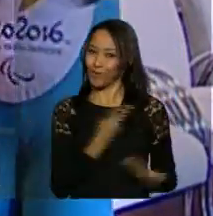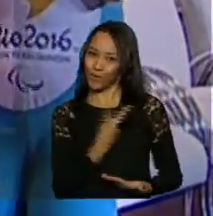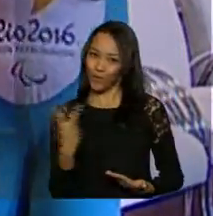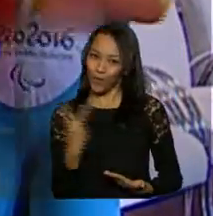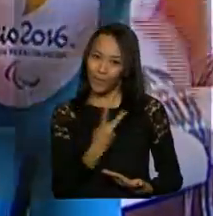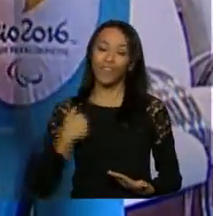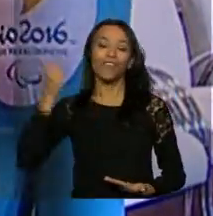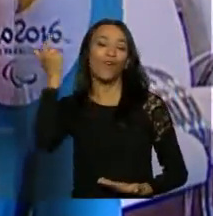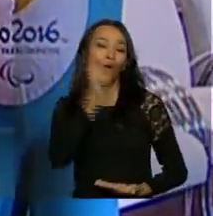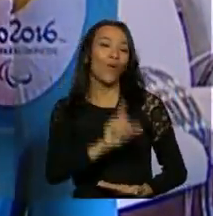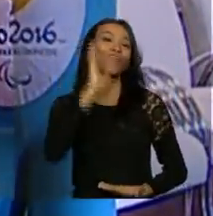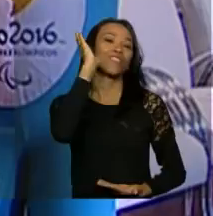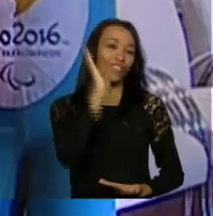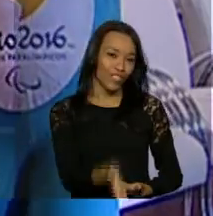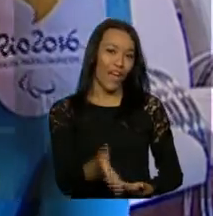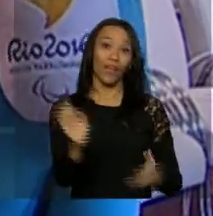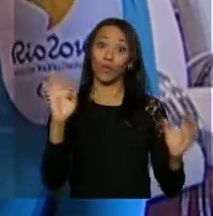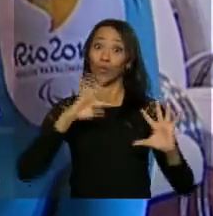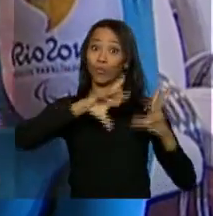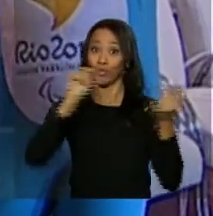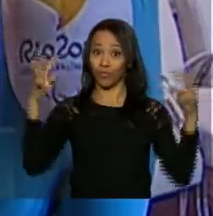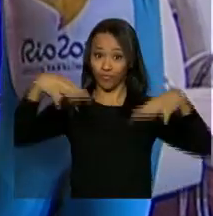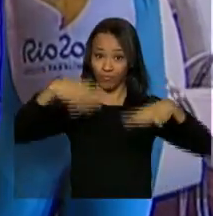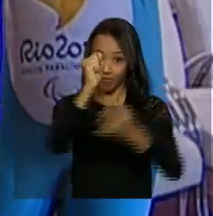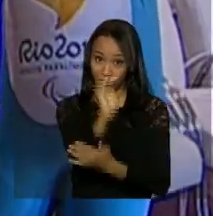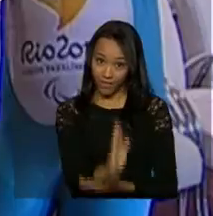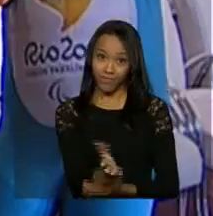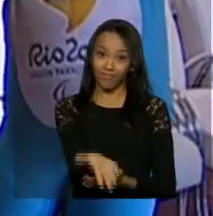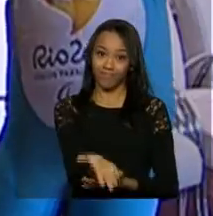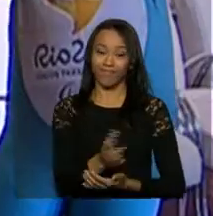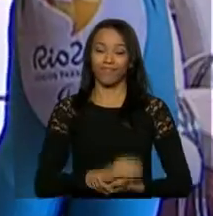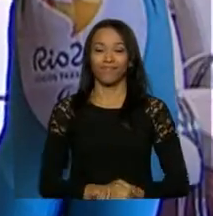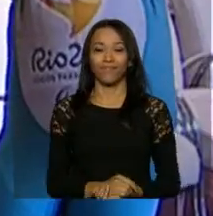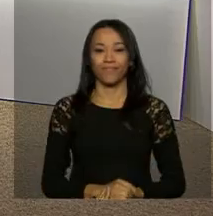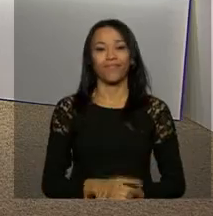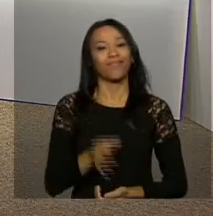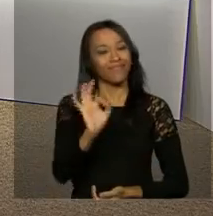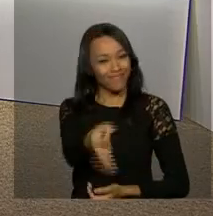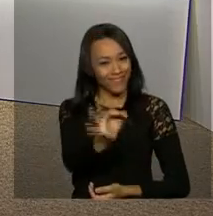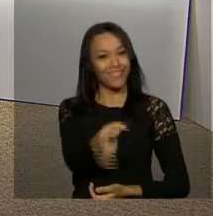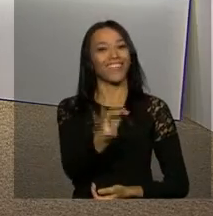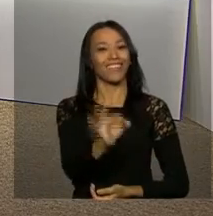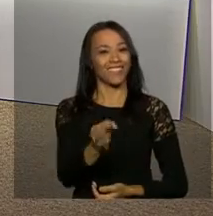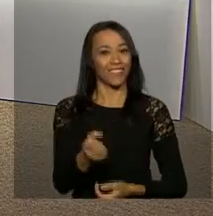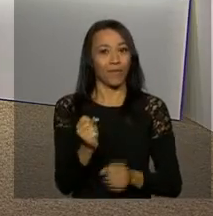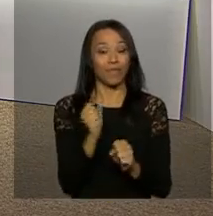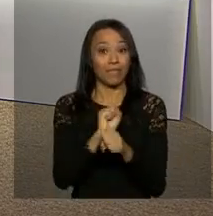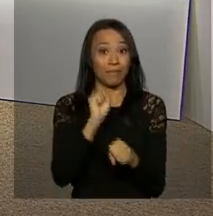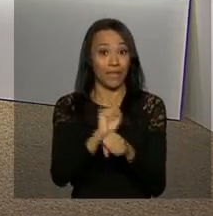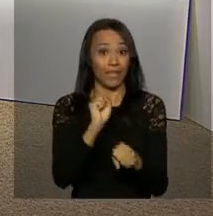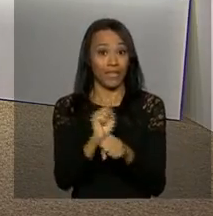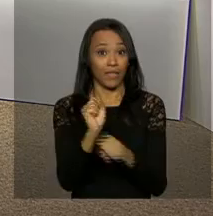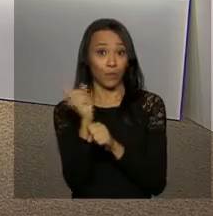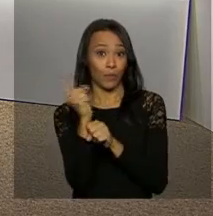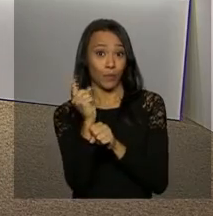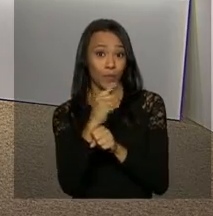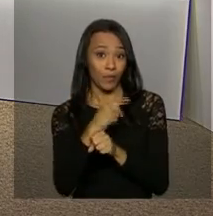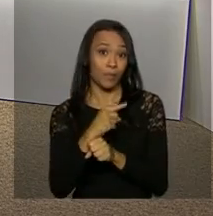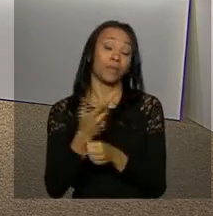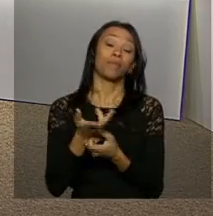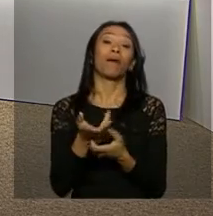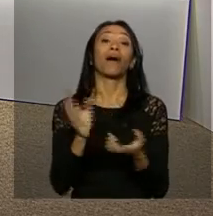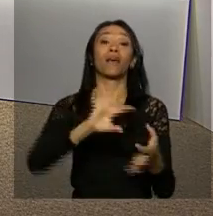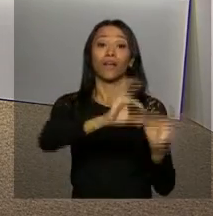A gente já conquistou a atenção do mundo todo. É isso mesmo, Ana, contagem regressiva para os Jogos Olímpicos e